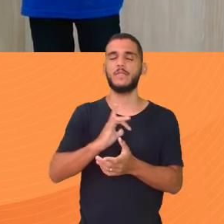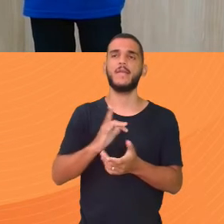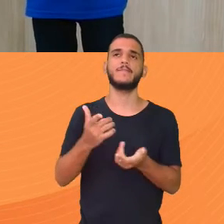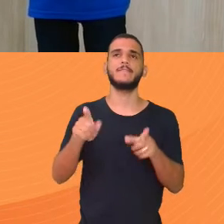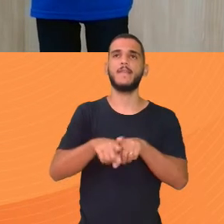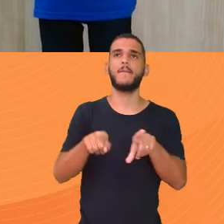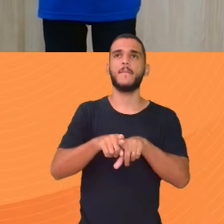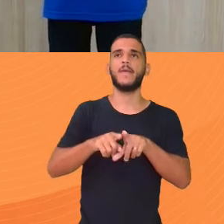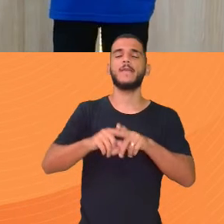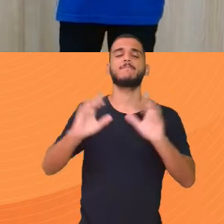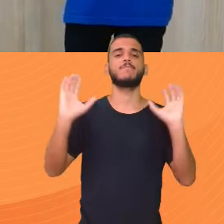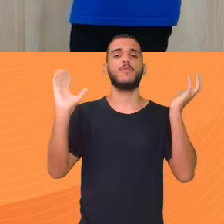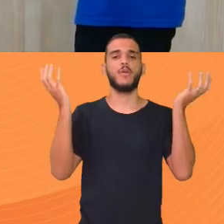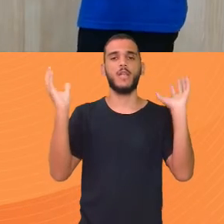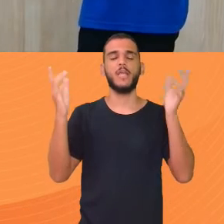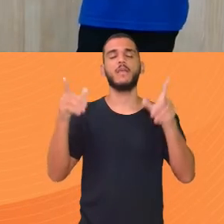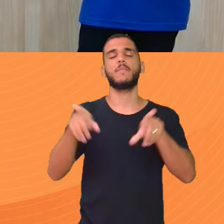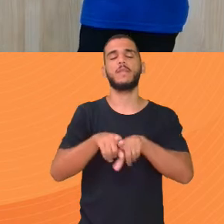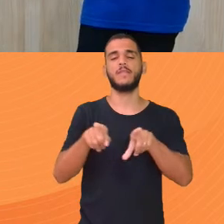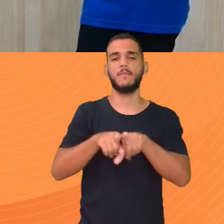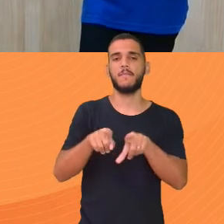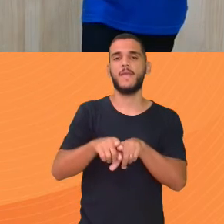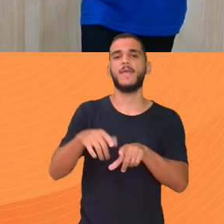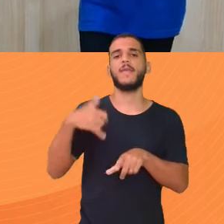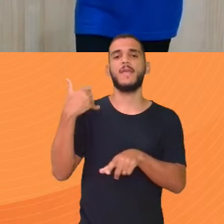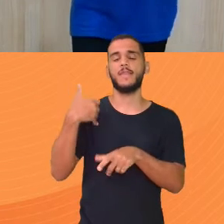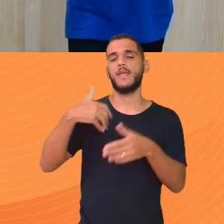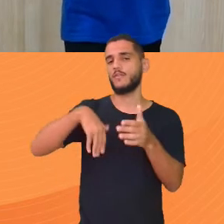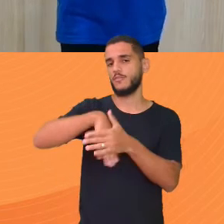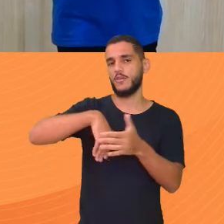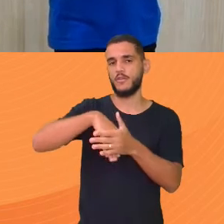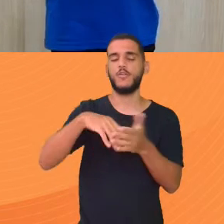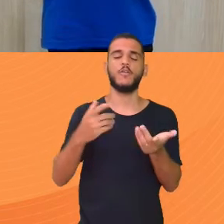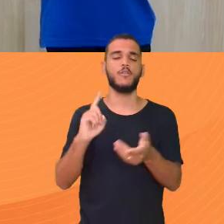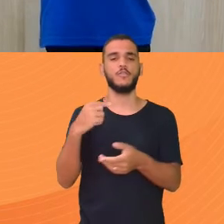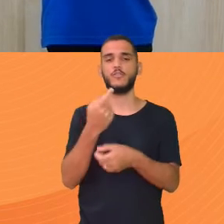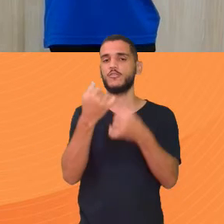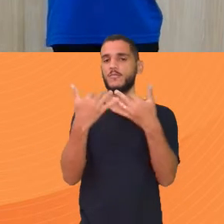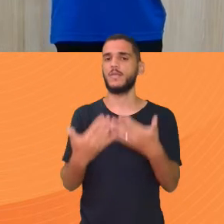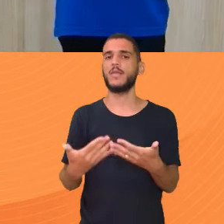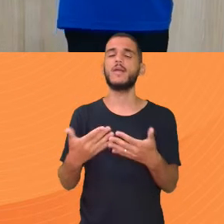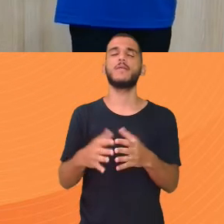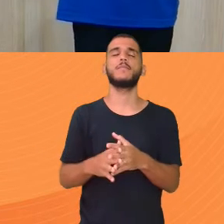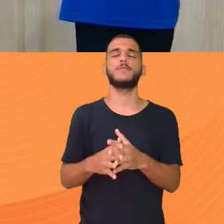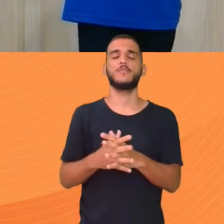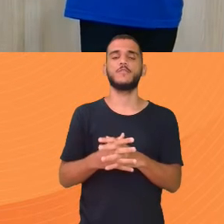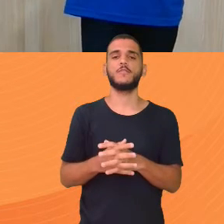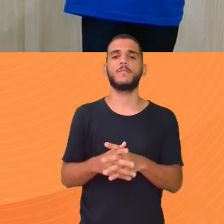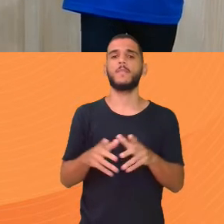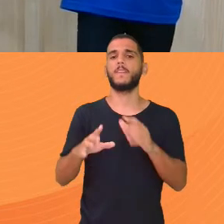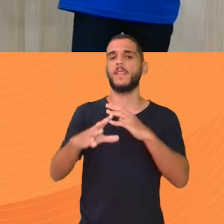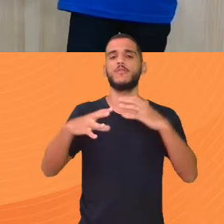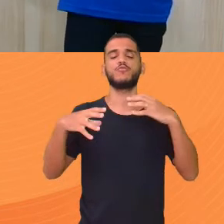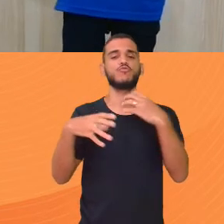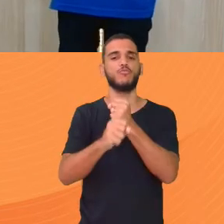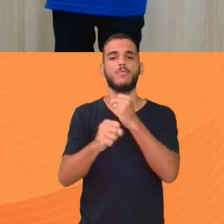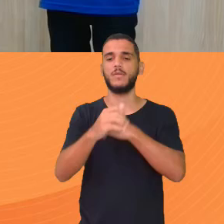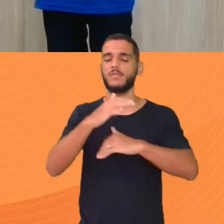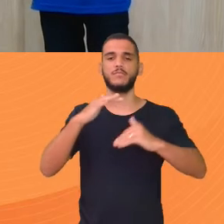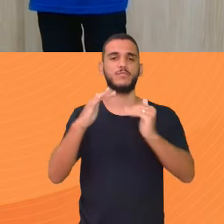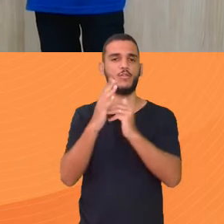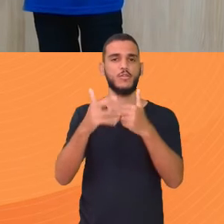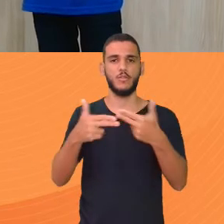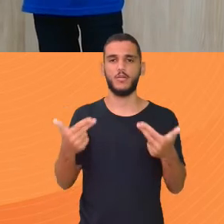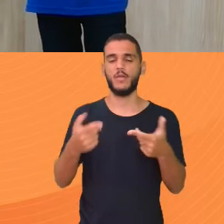do tempo Que a gente viu agora A média da idade de jogadores Que a gente fez agora Pouco o exemplo Isso aí Média é Somar todos os elementos E